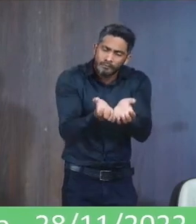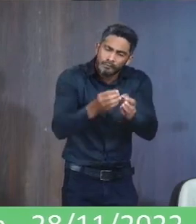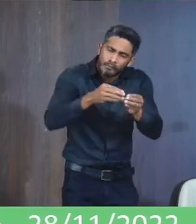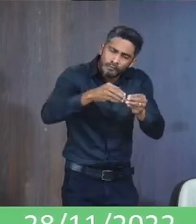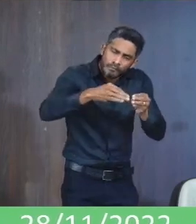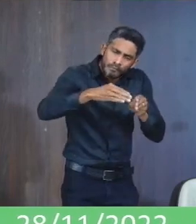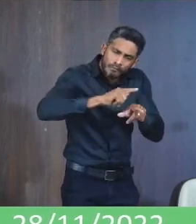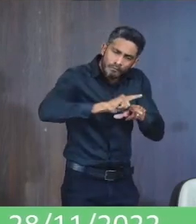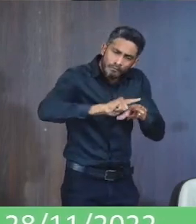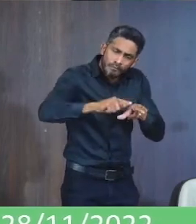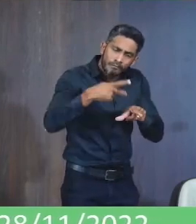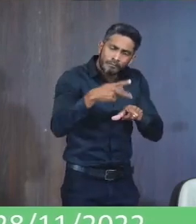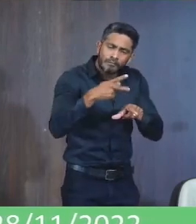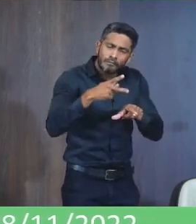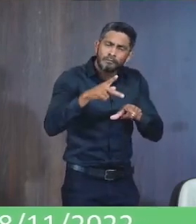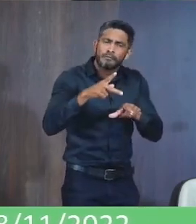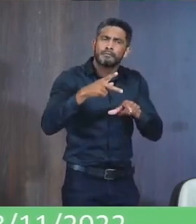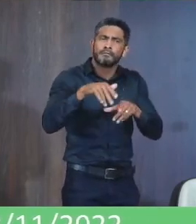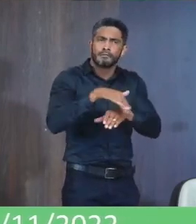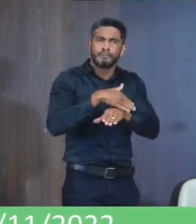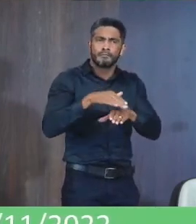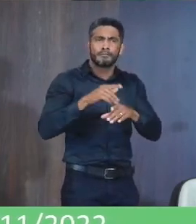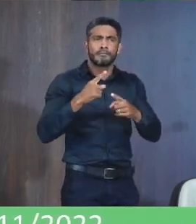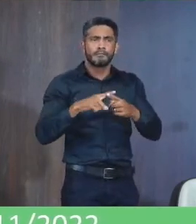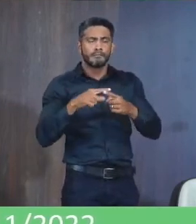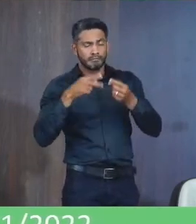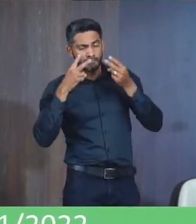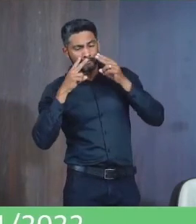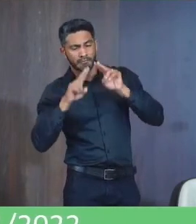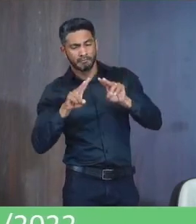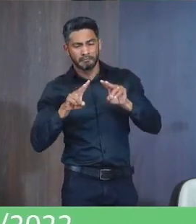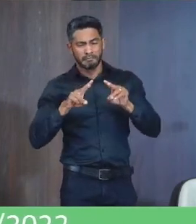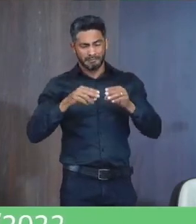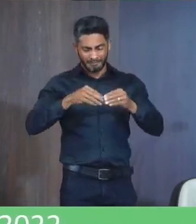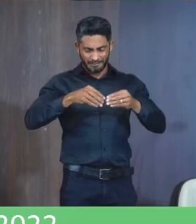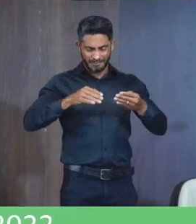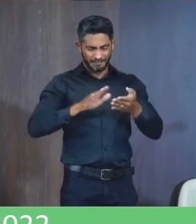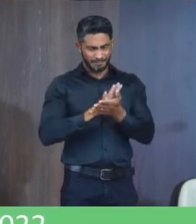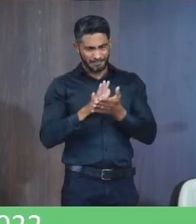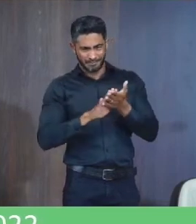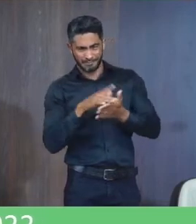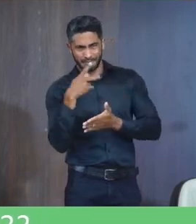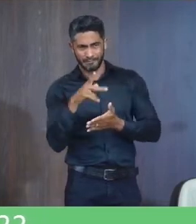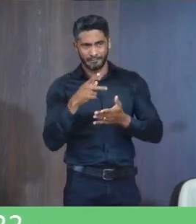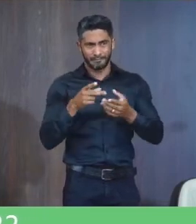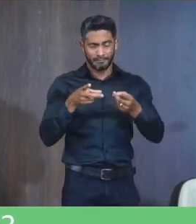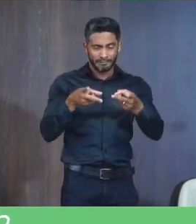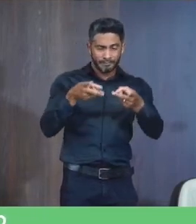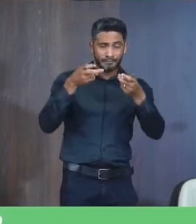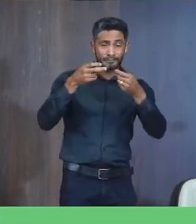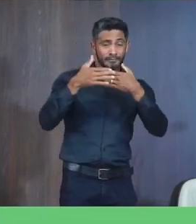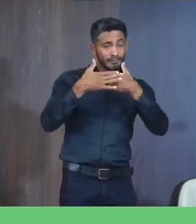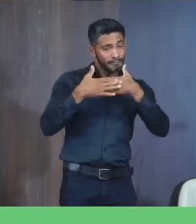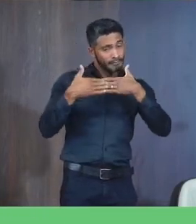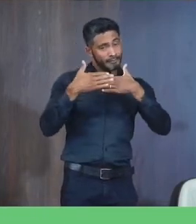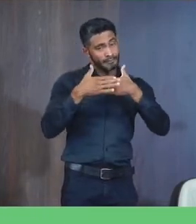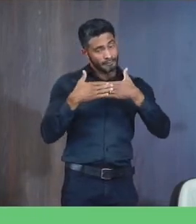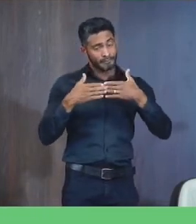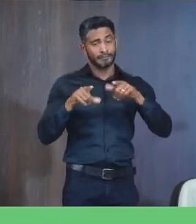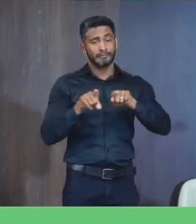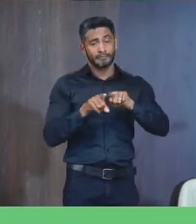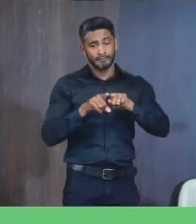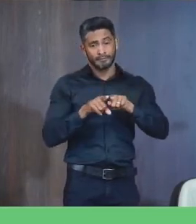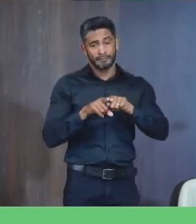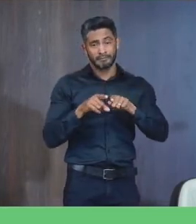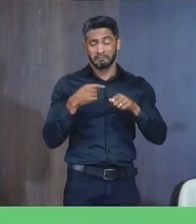feito Cascalhamento Porque a princípio A gente não vê Cascalho ali Então Olhar com carinho E como